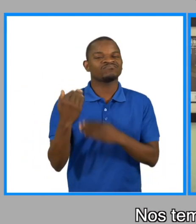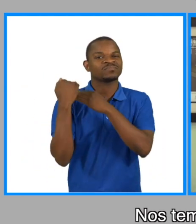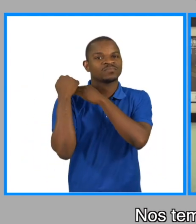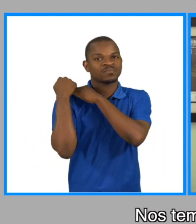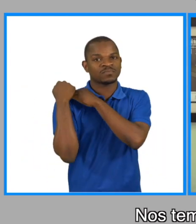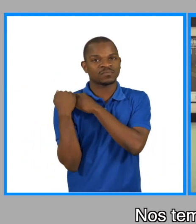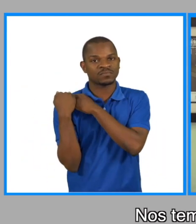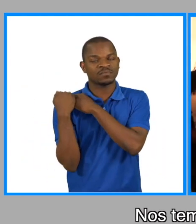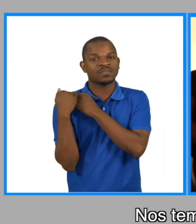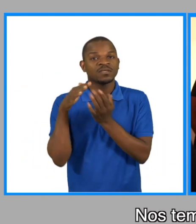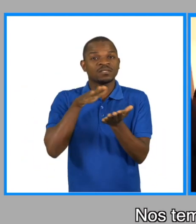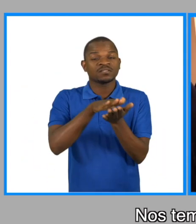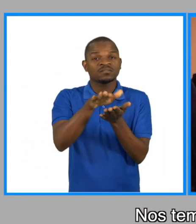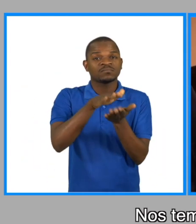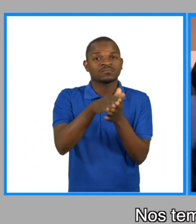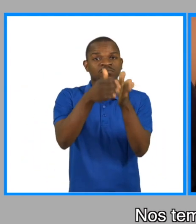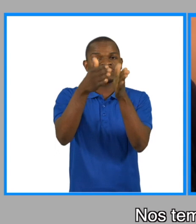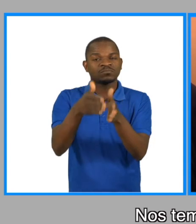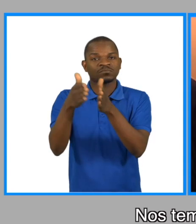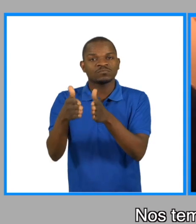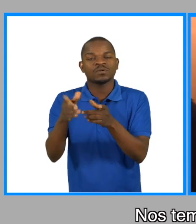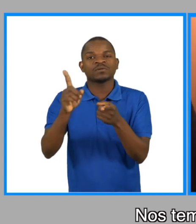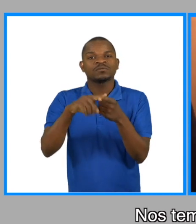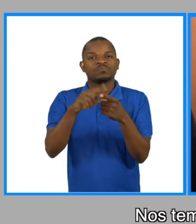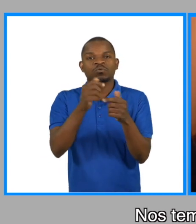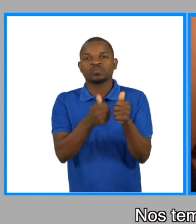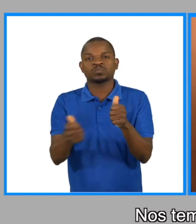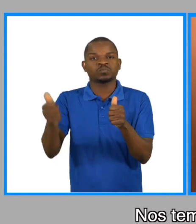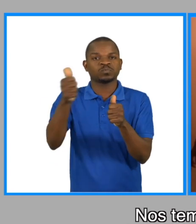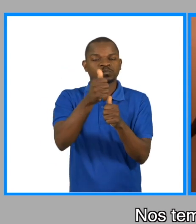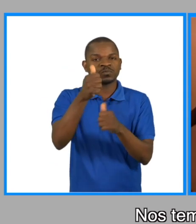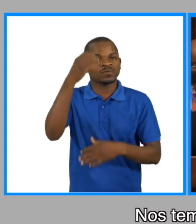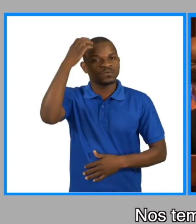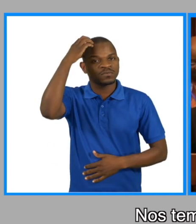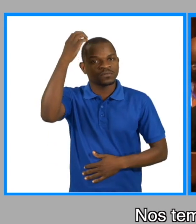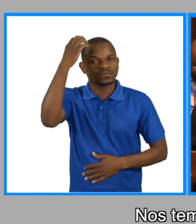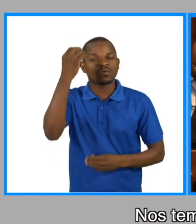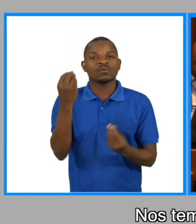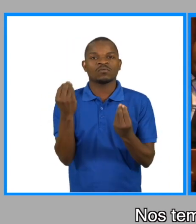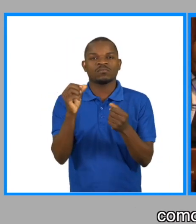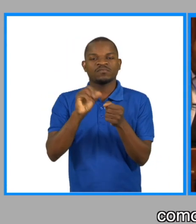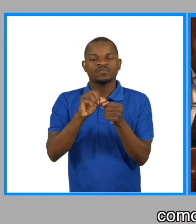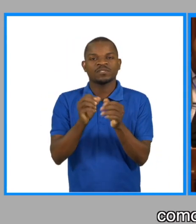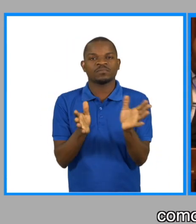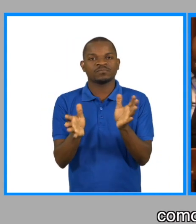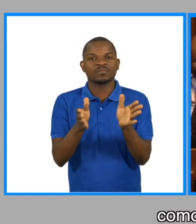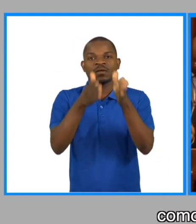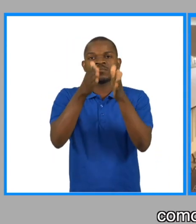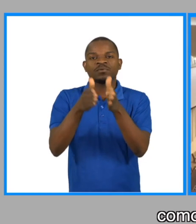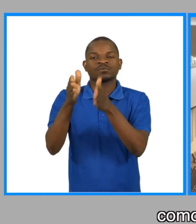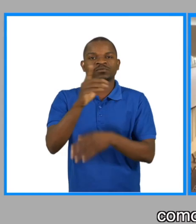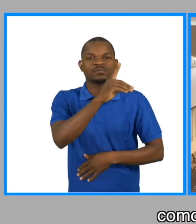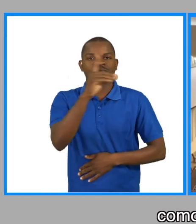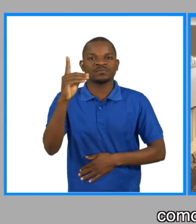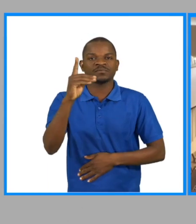a tarefa de sensibilizar tanto as comunidades e os governantes como é que deve ser